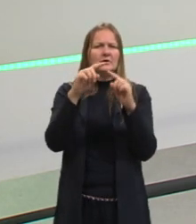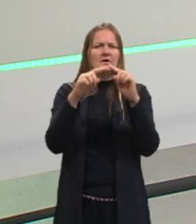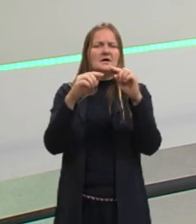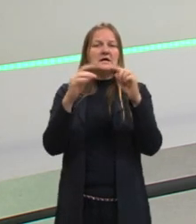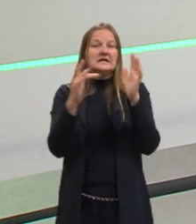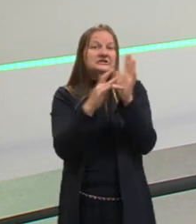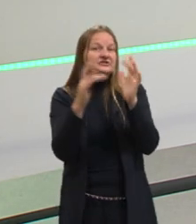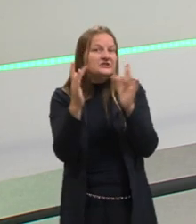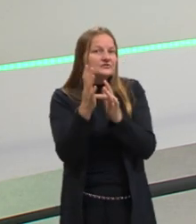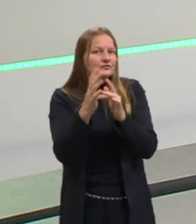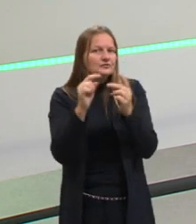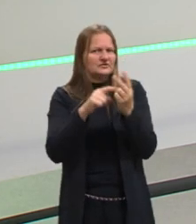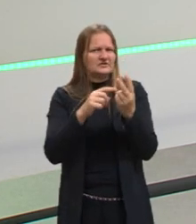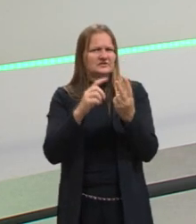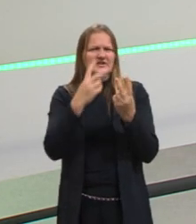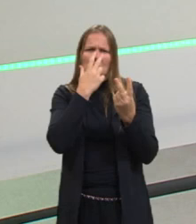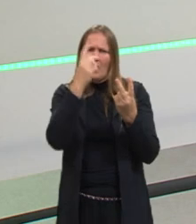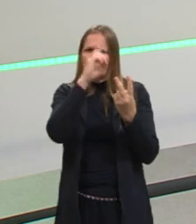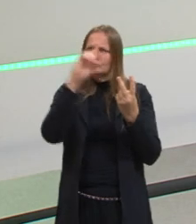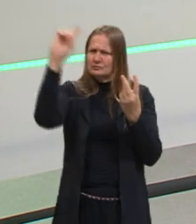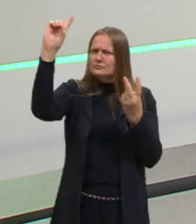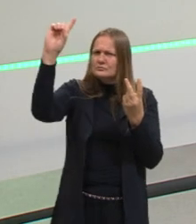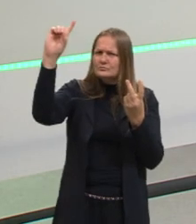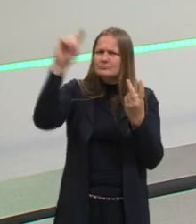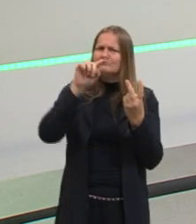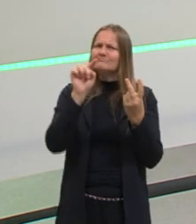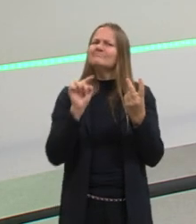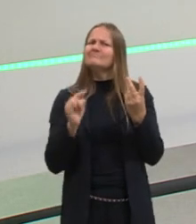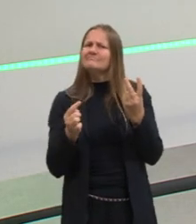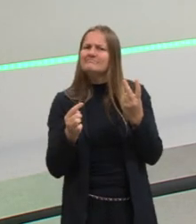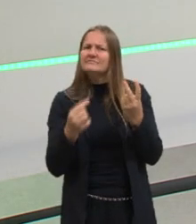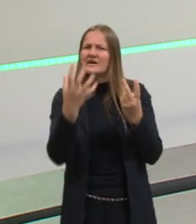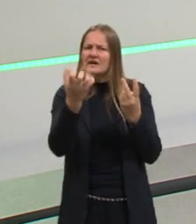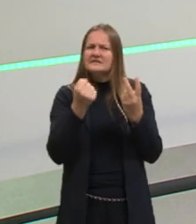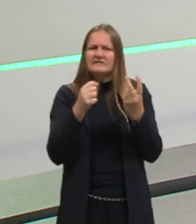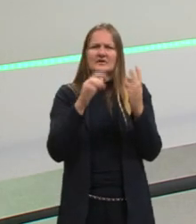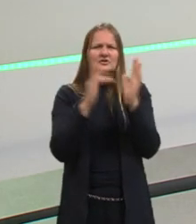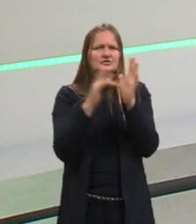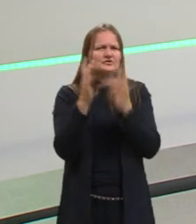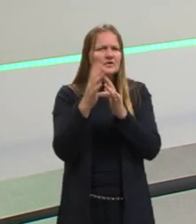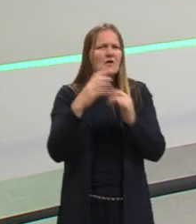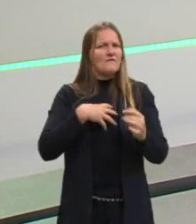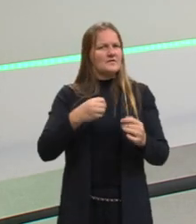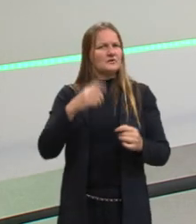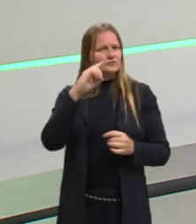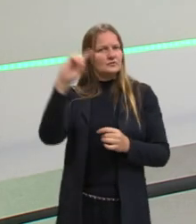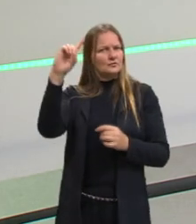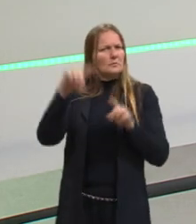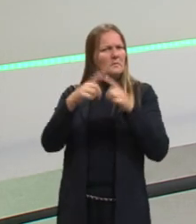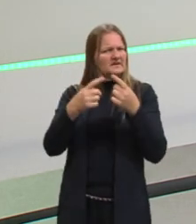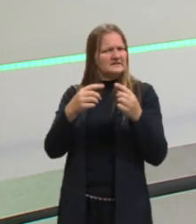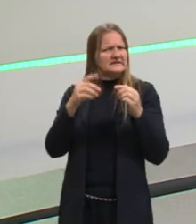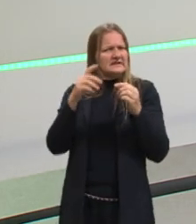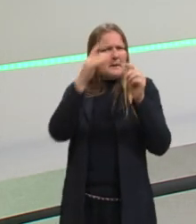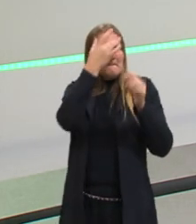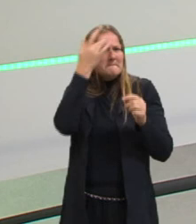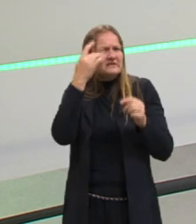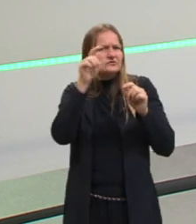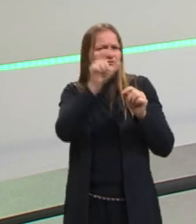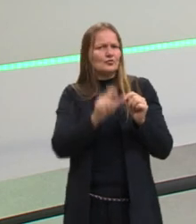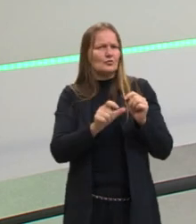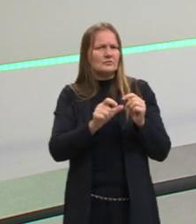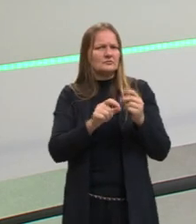Cristo era realmente divino. Ela aceitava que Jesus Cristo era filho de Deus, mas ele seria uma pessoa